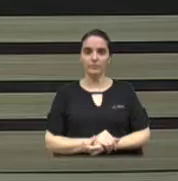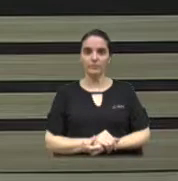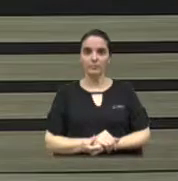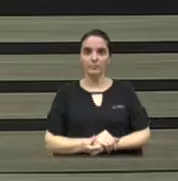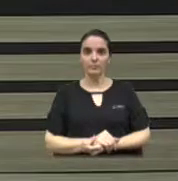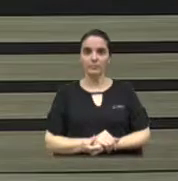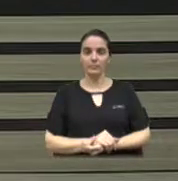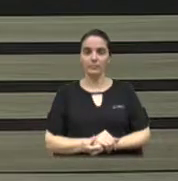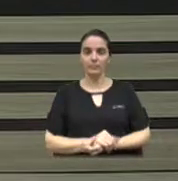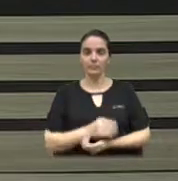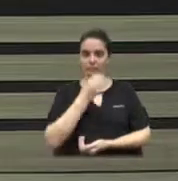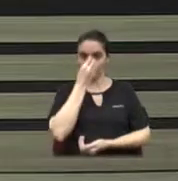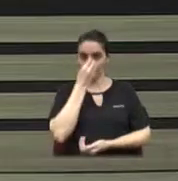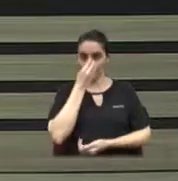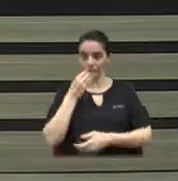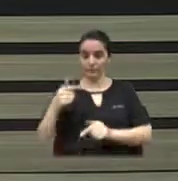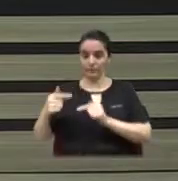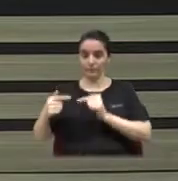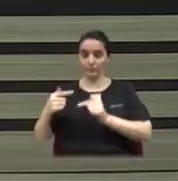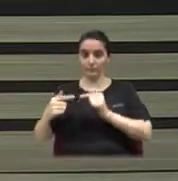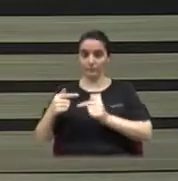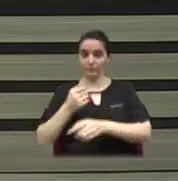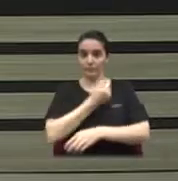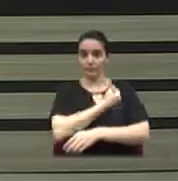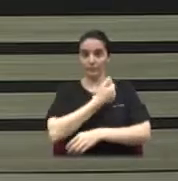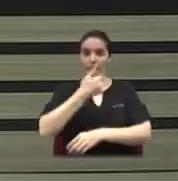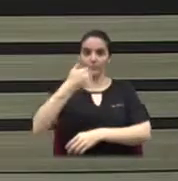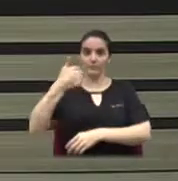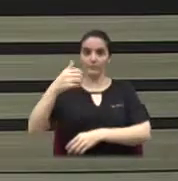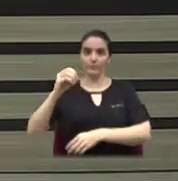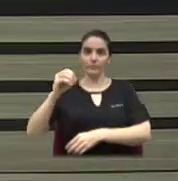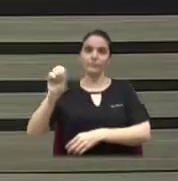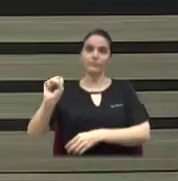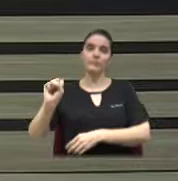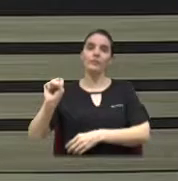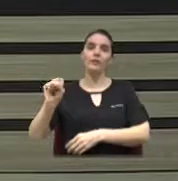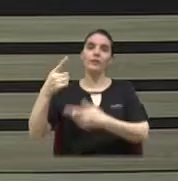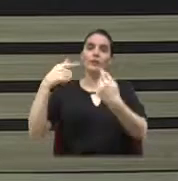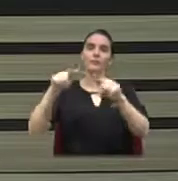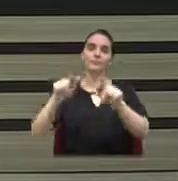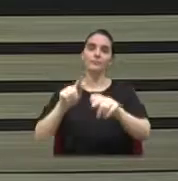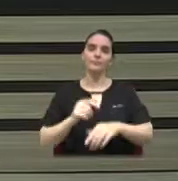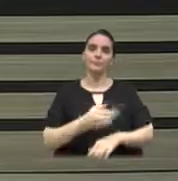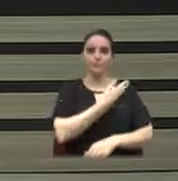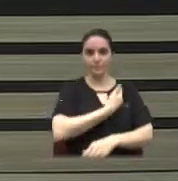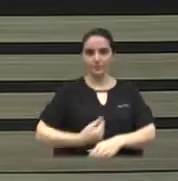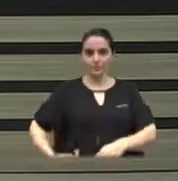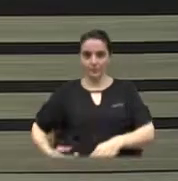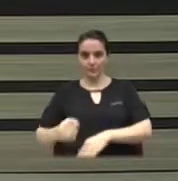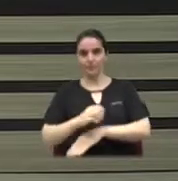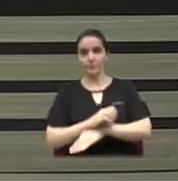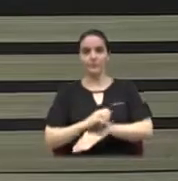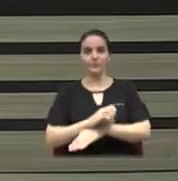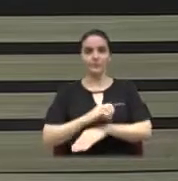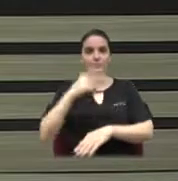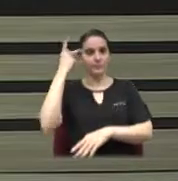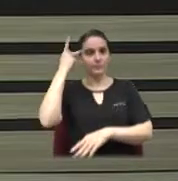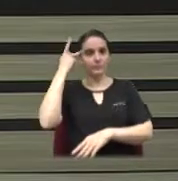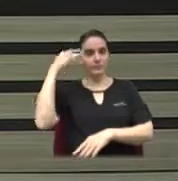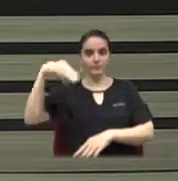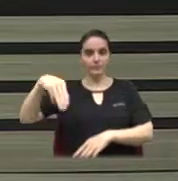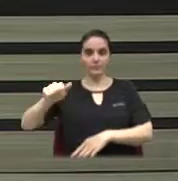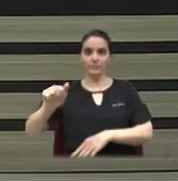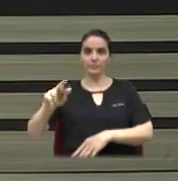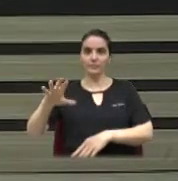Está em discussão a moção 108. Moção de apelo ao excelentíssimo governador do Estado de São Paulo, Márcio